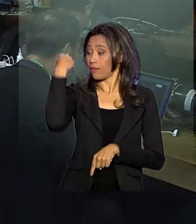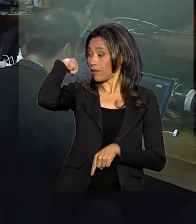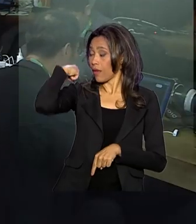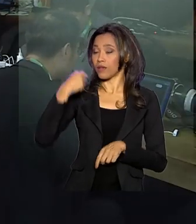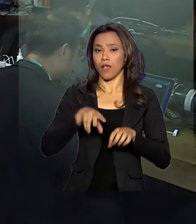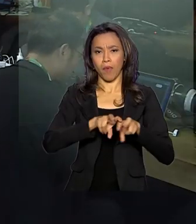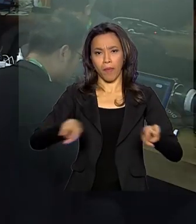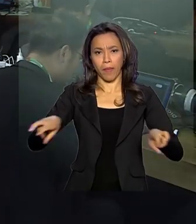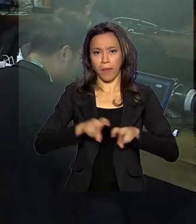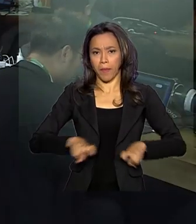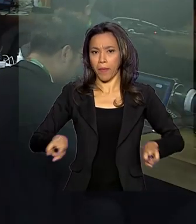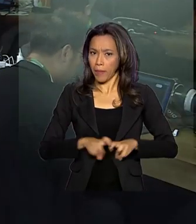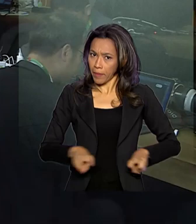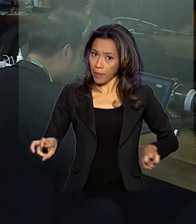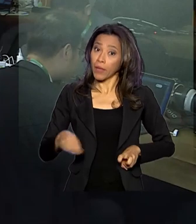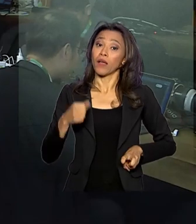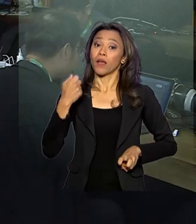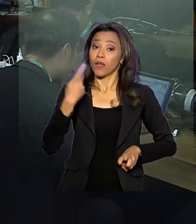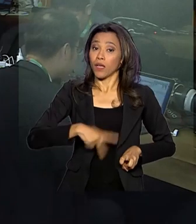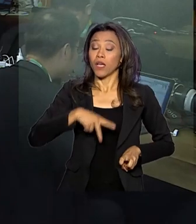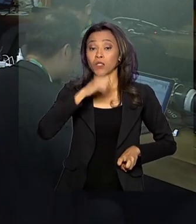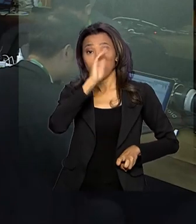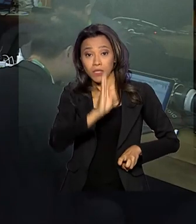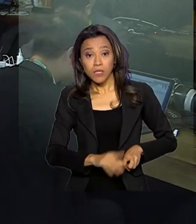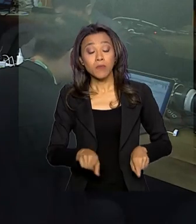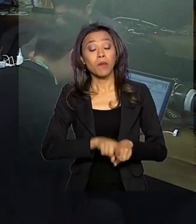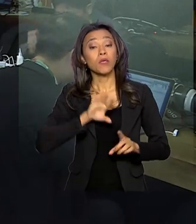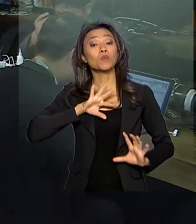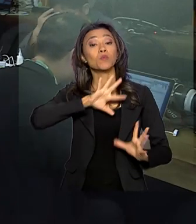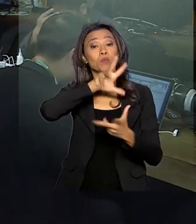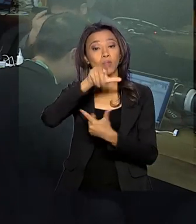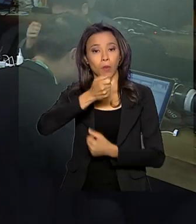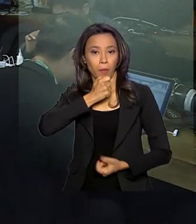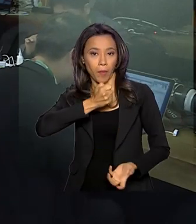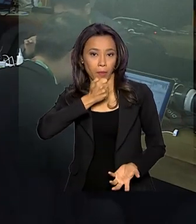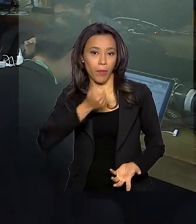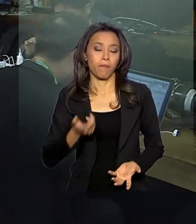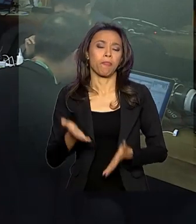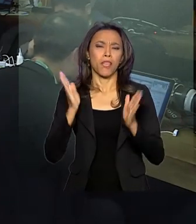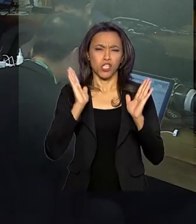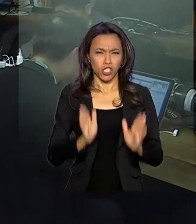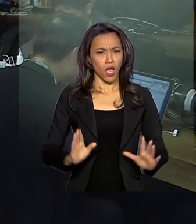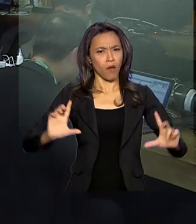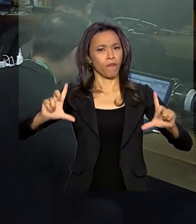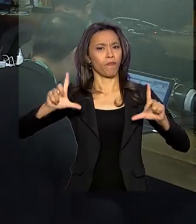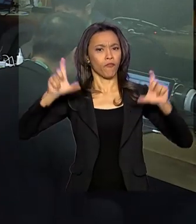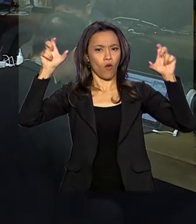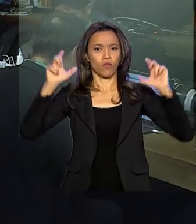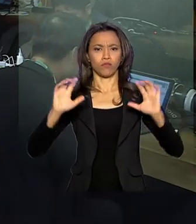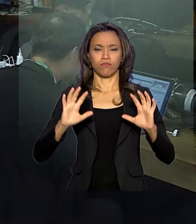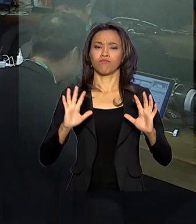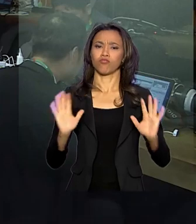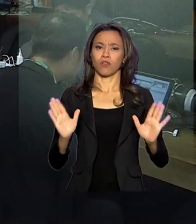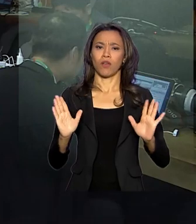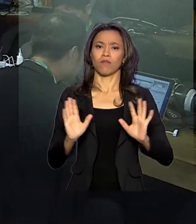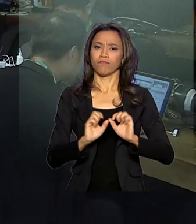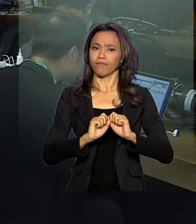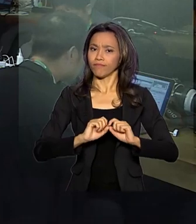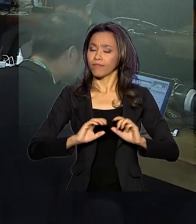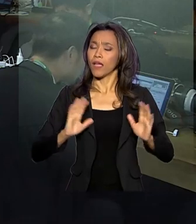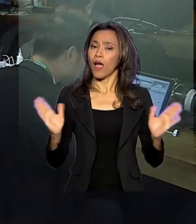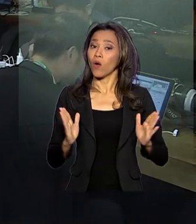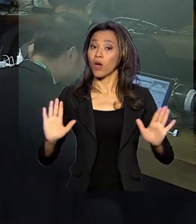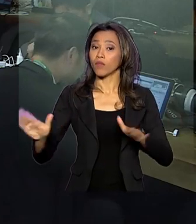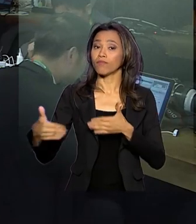brasileiros e do mundo inteiro. Os líderes já fizeram a tradicional foto de família e, neste momento, estão participando de uma sessão